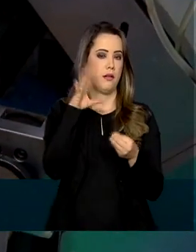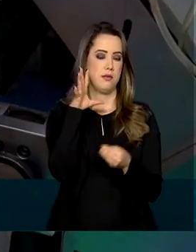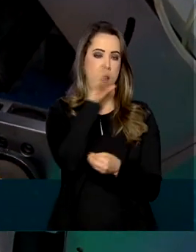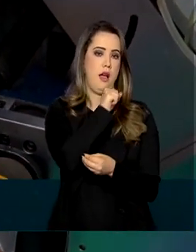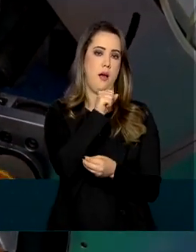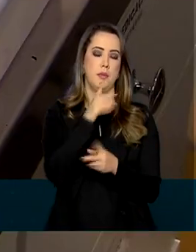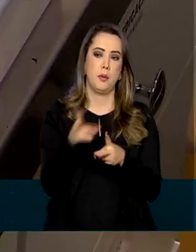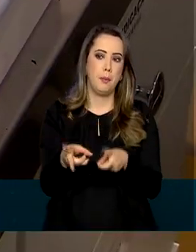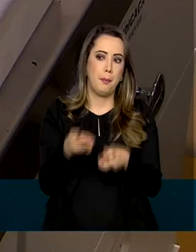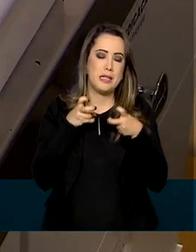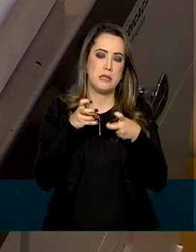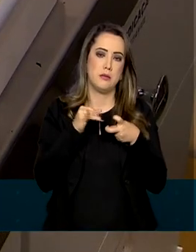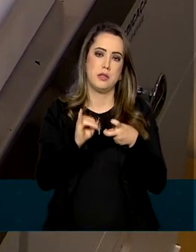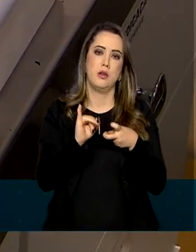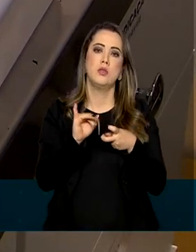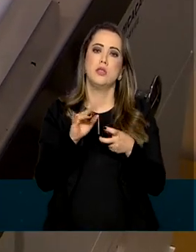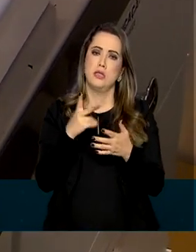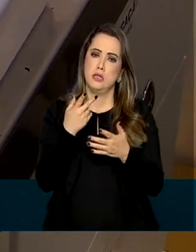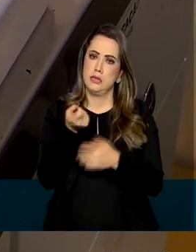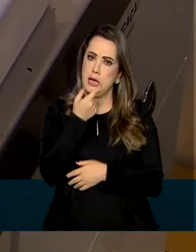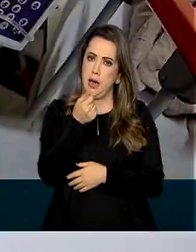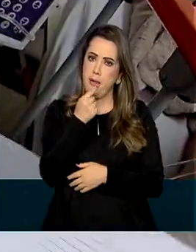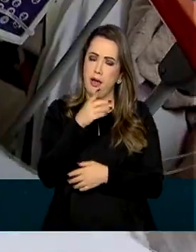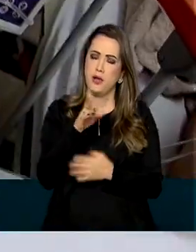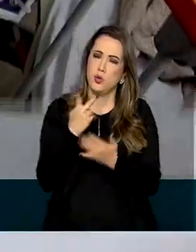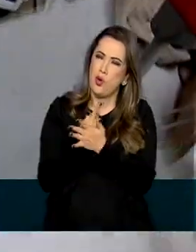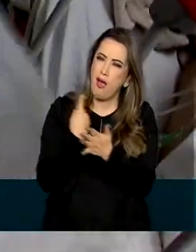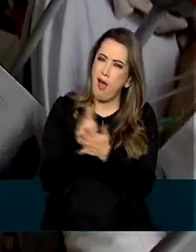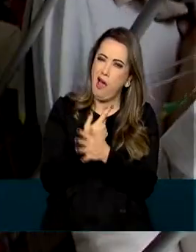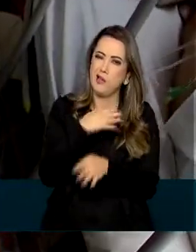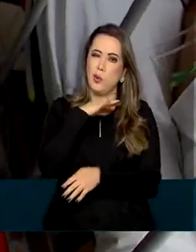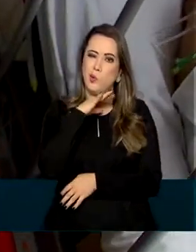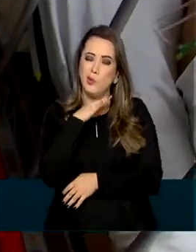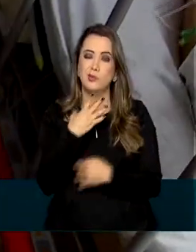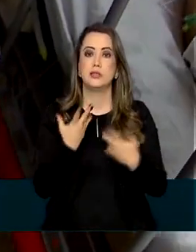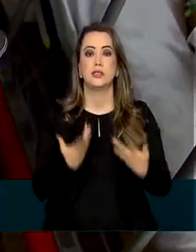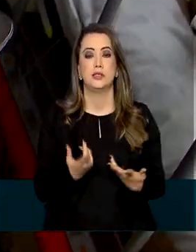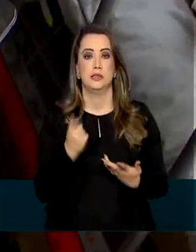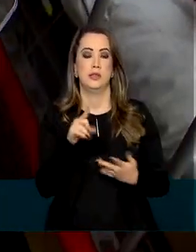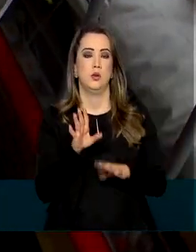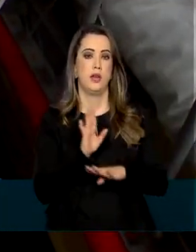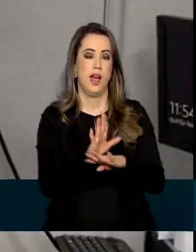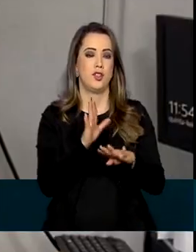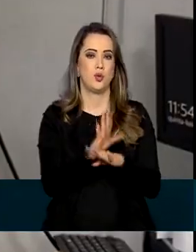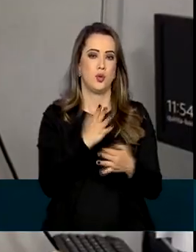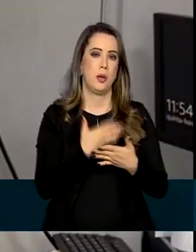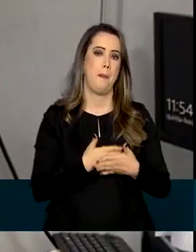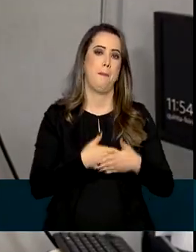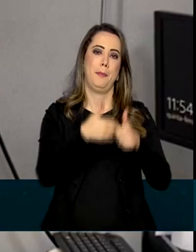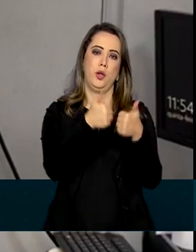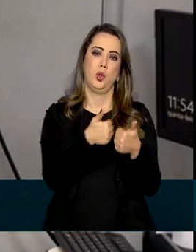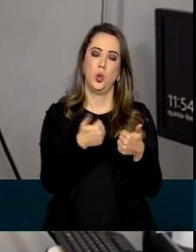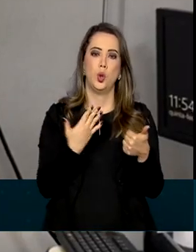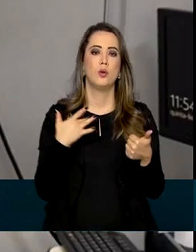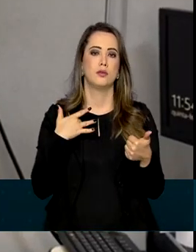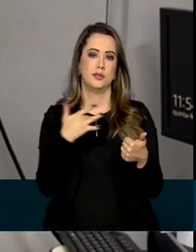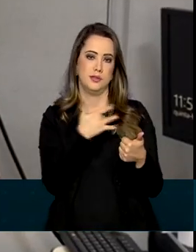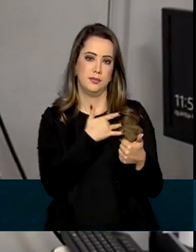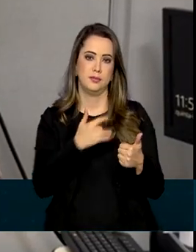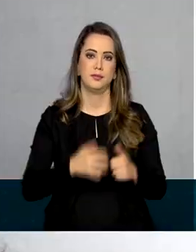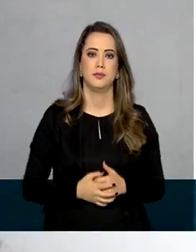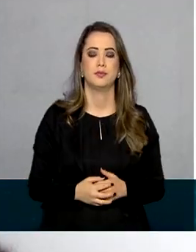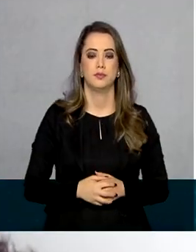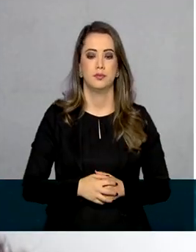na detecção de falhas de medicamentos, o que contribui para evitar maiores danos à saúde da